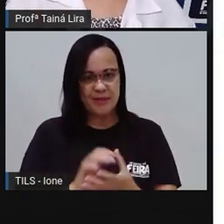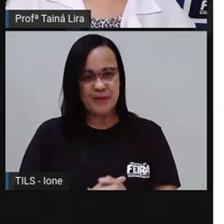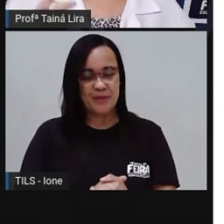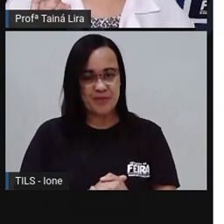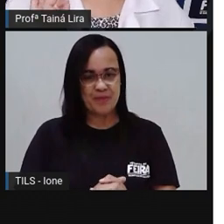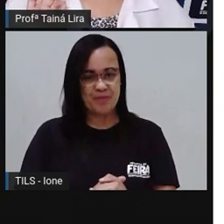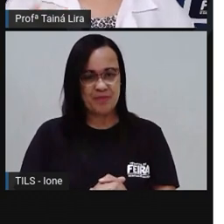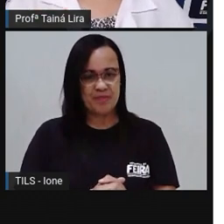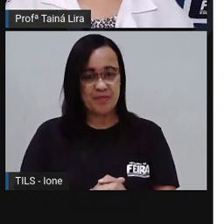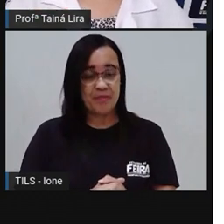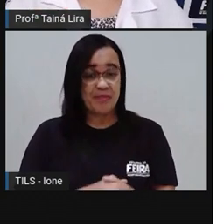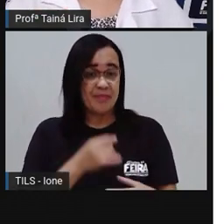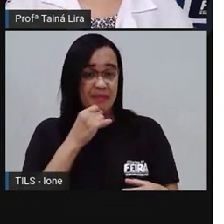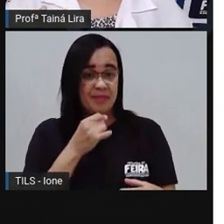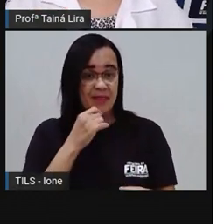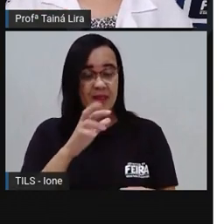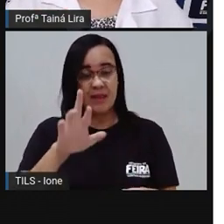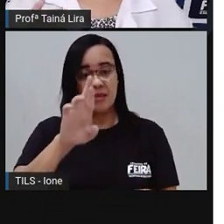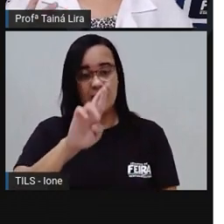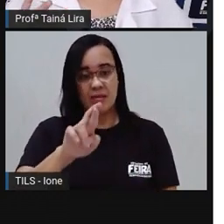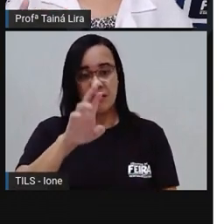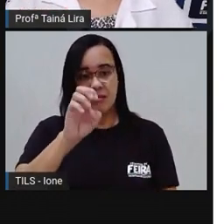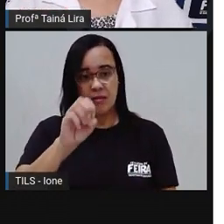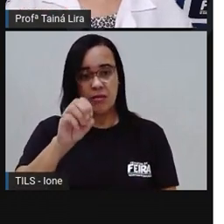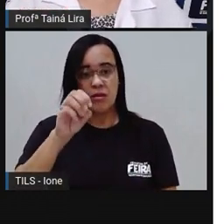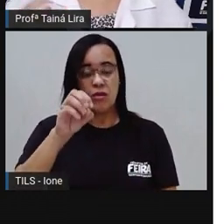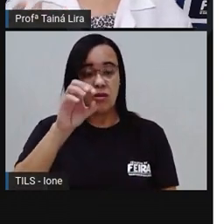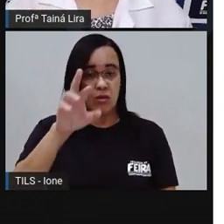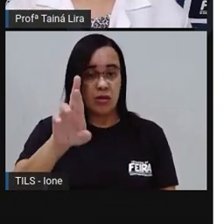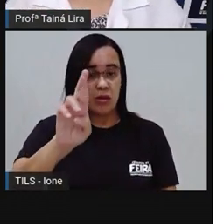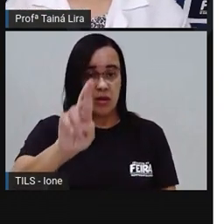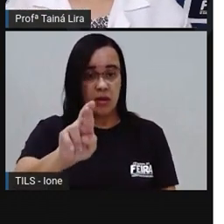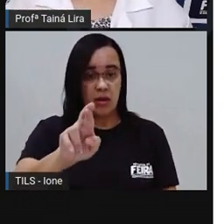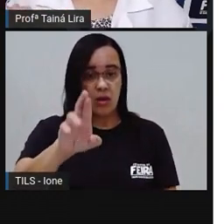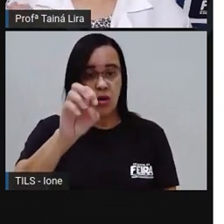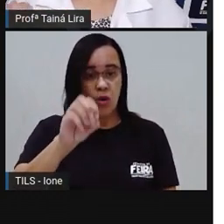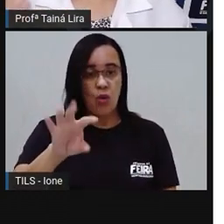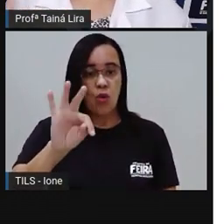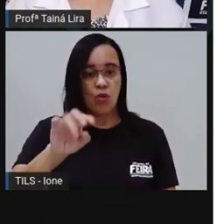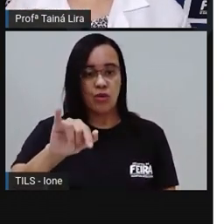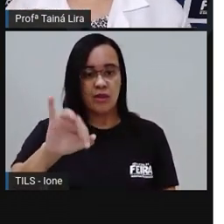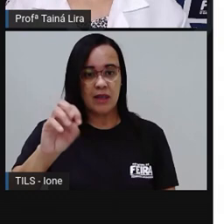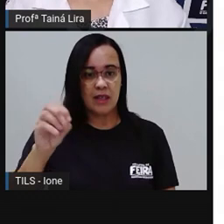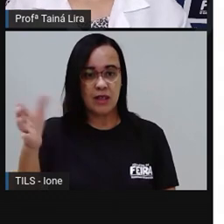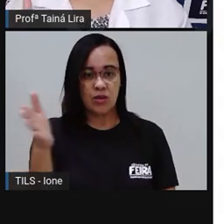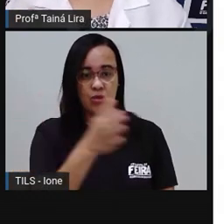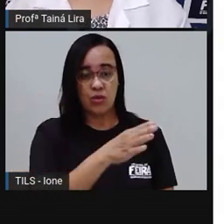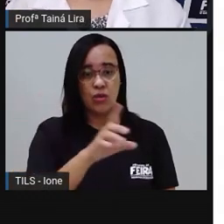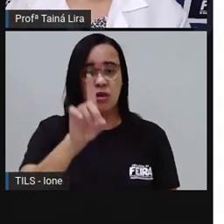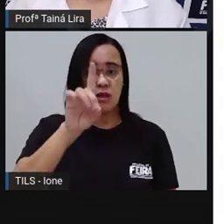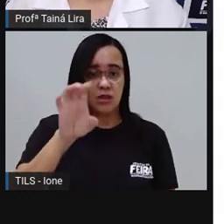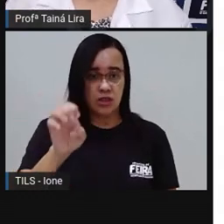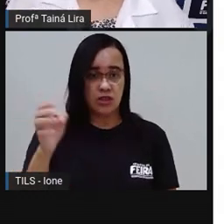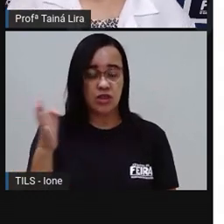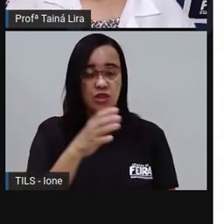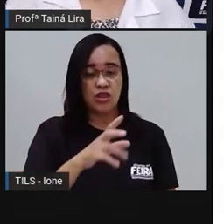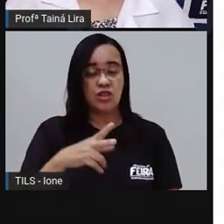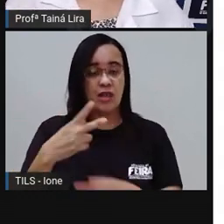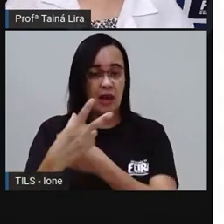Roteiro de gravação Então nós vamos também gravar um vídeo Tá certo?